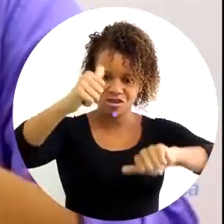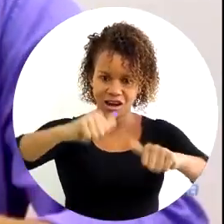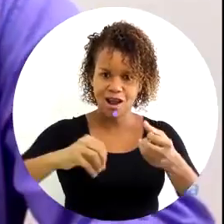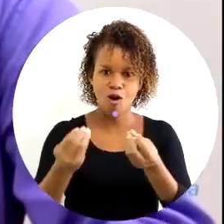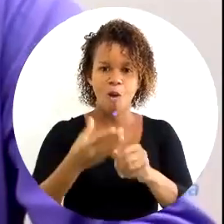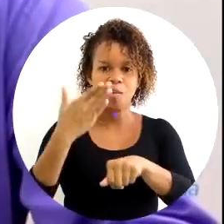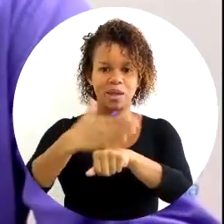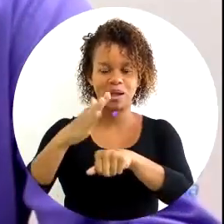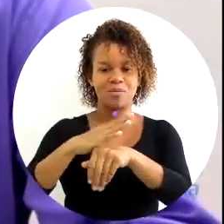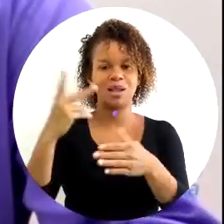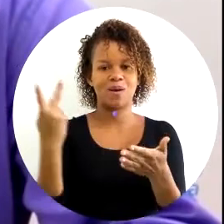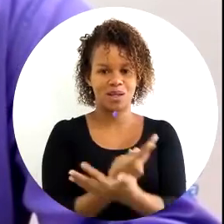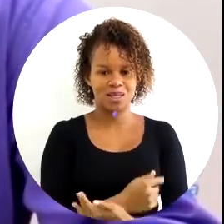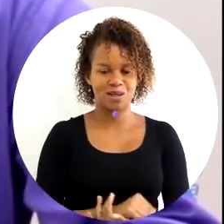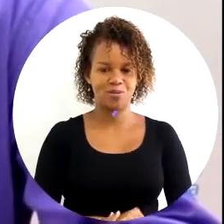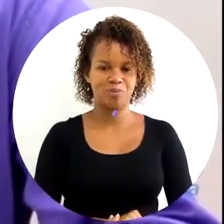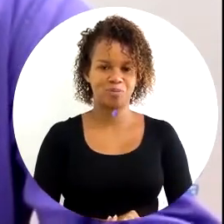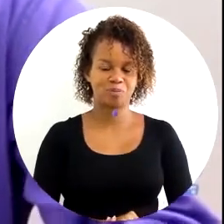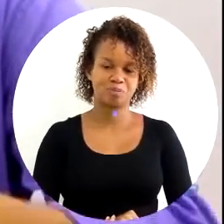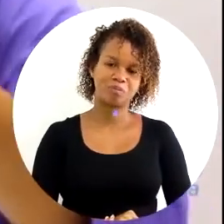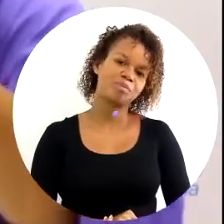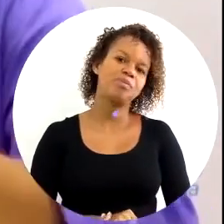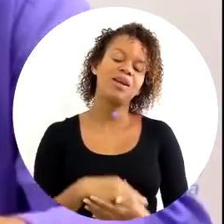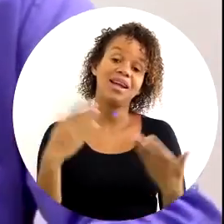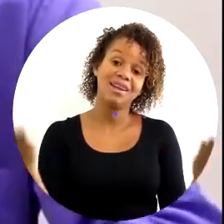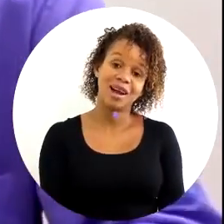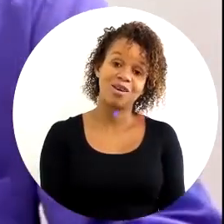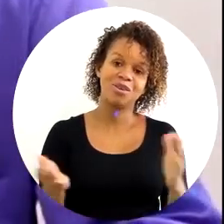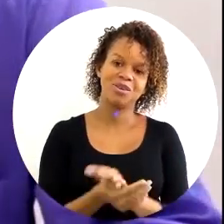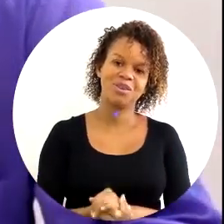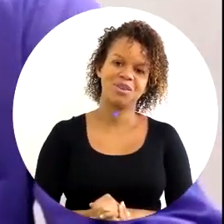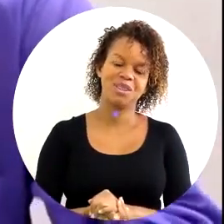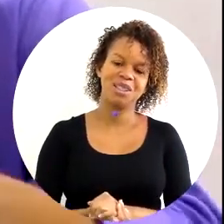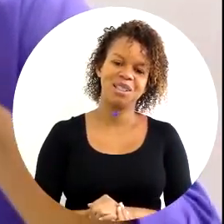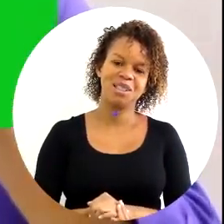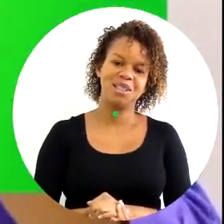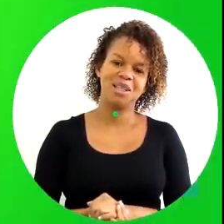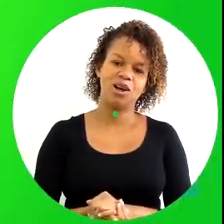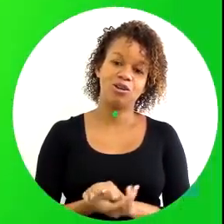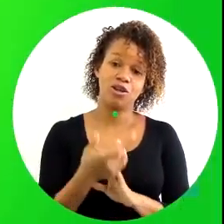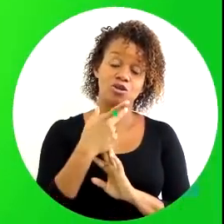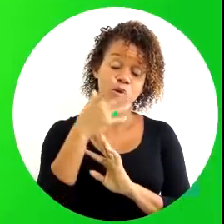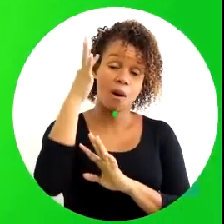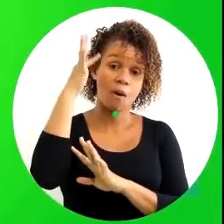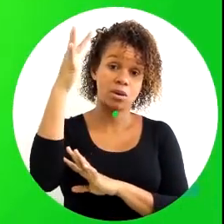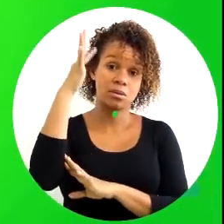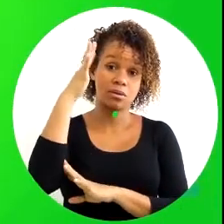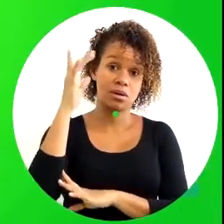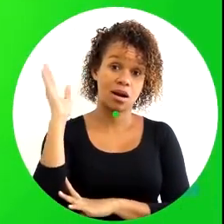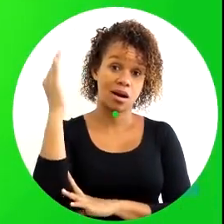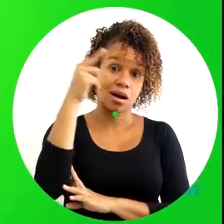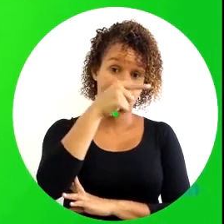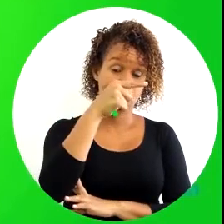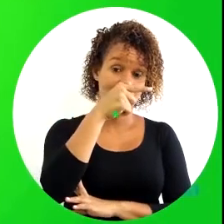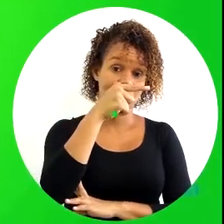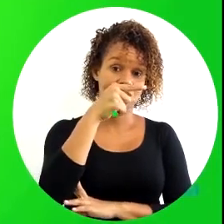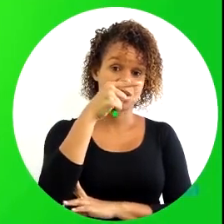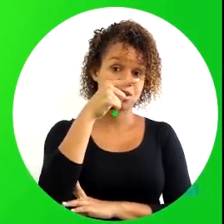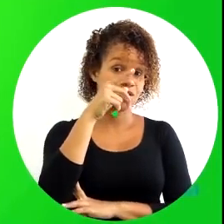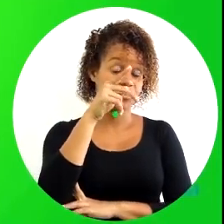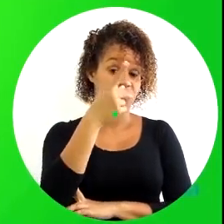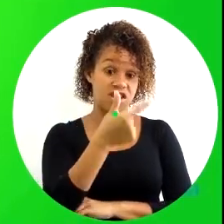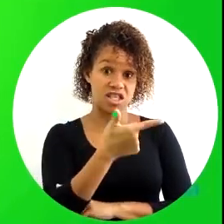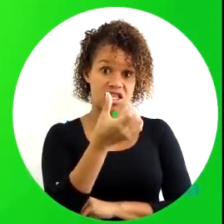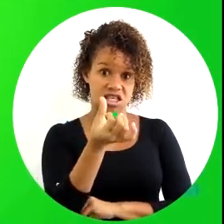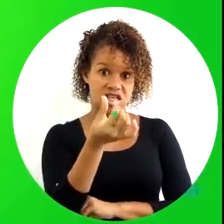avaliar como o treinamento aconteceu. Então, eu te deixo aí uma coisa para você lembrar. Lá no nosso fascículo,